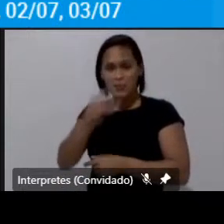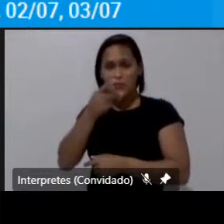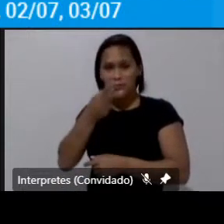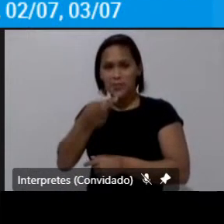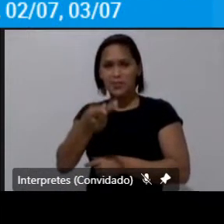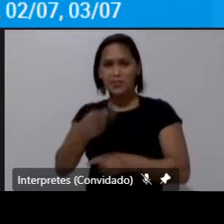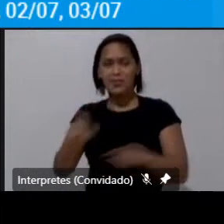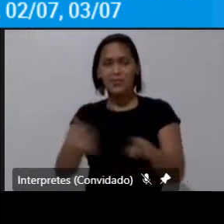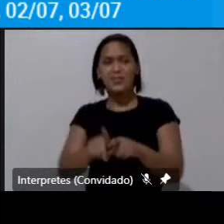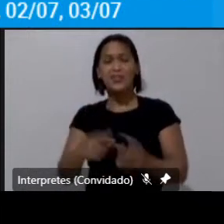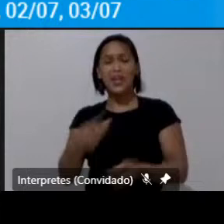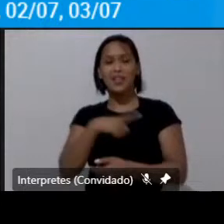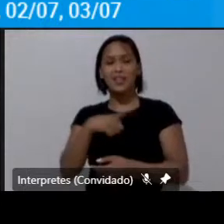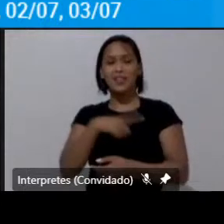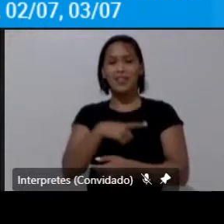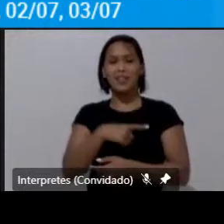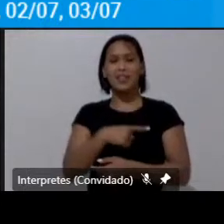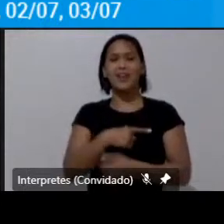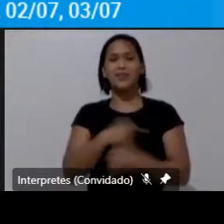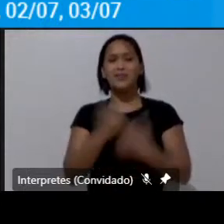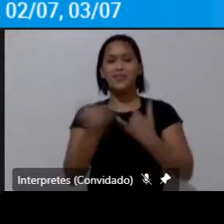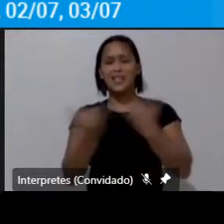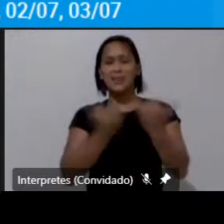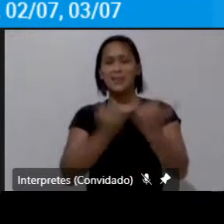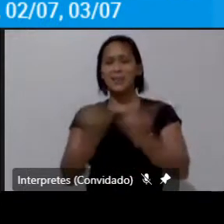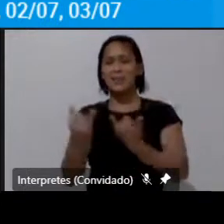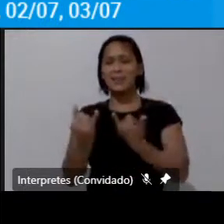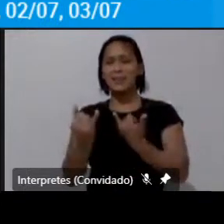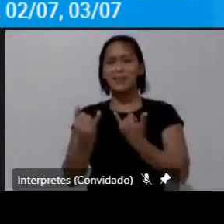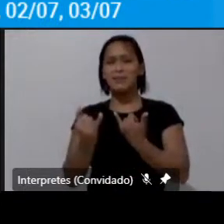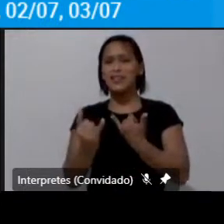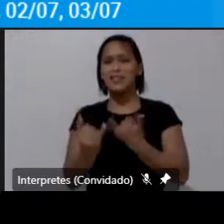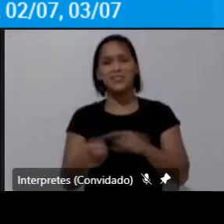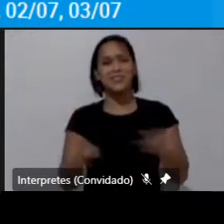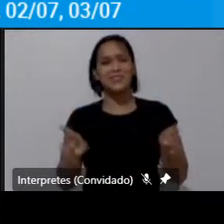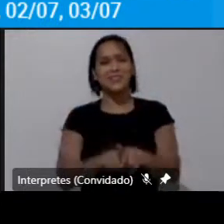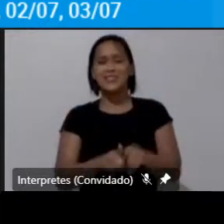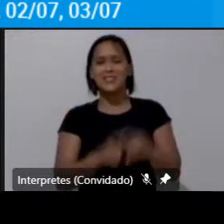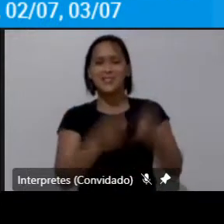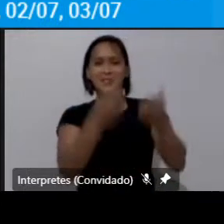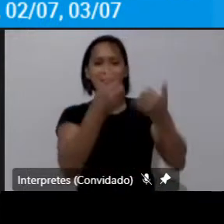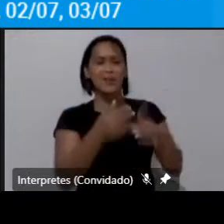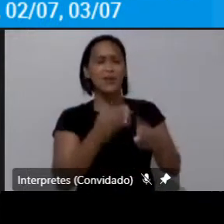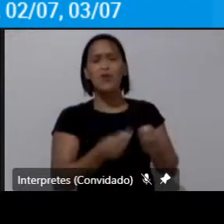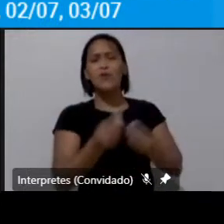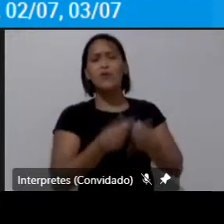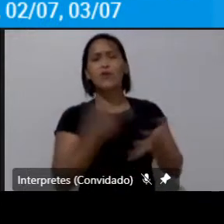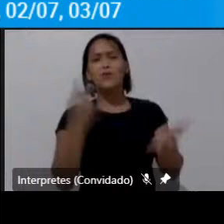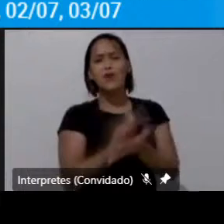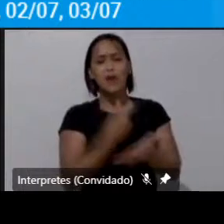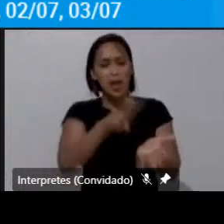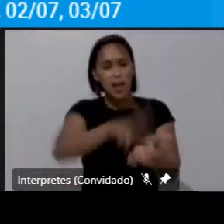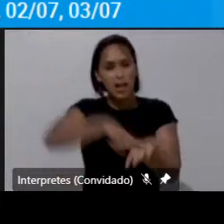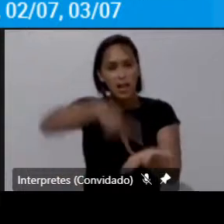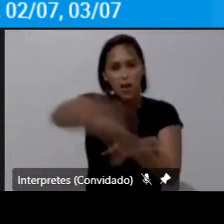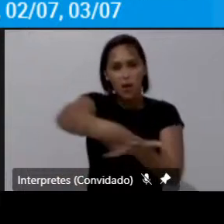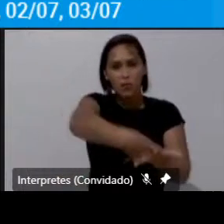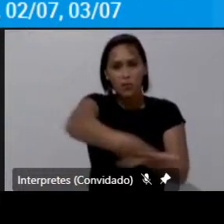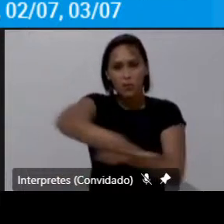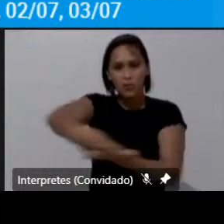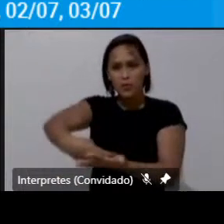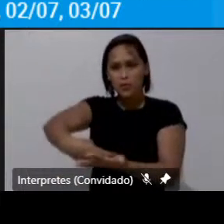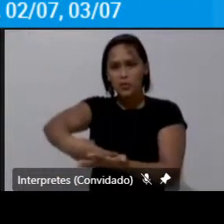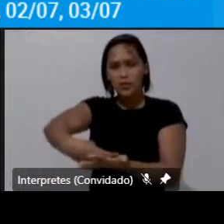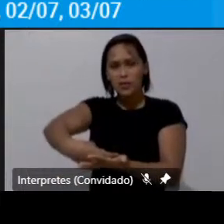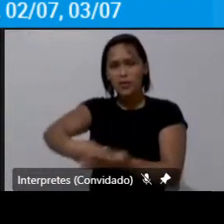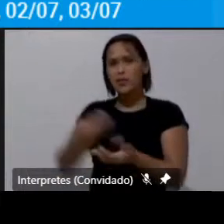informações sobre qual a distribuição de leitos de UTI com